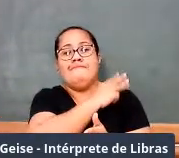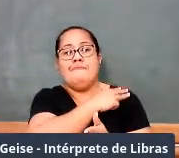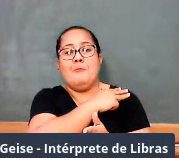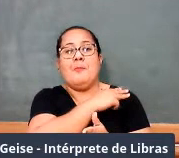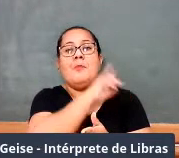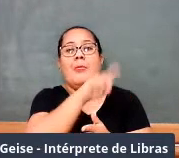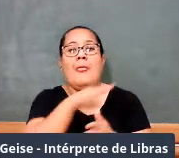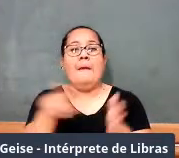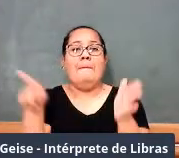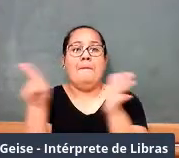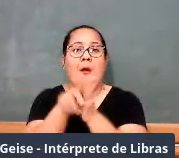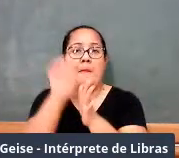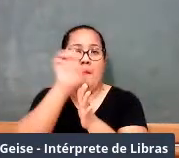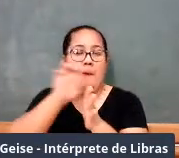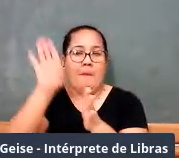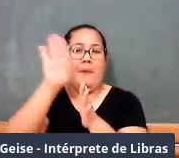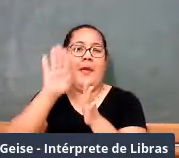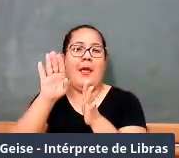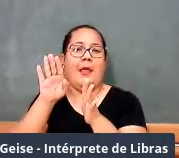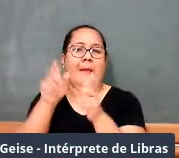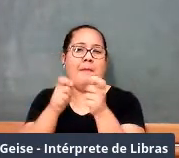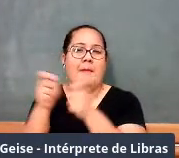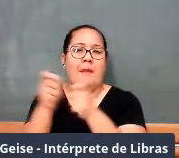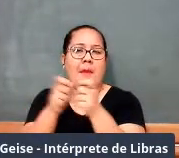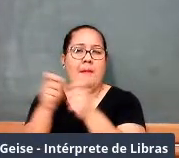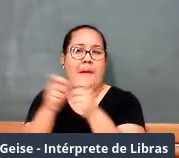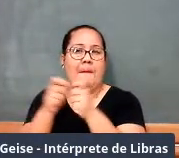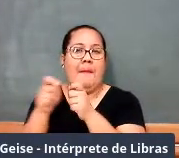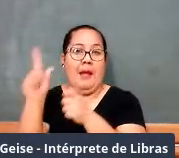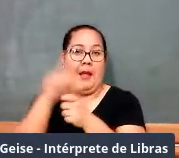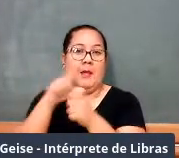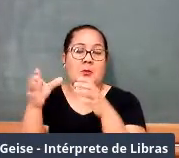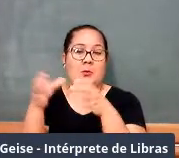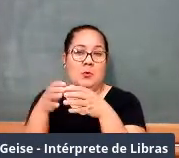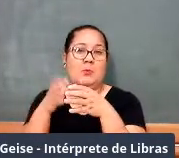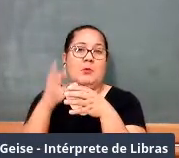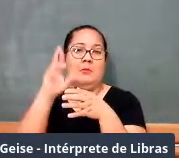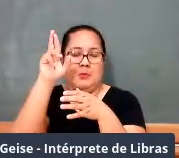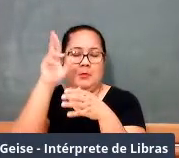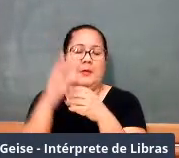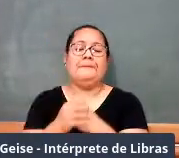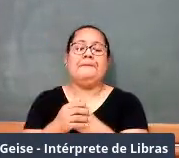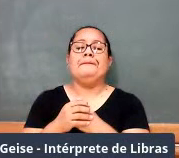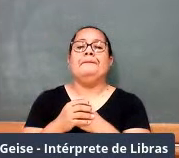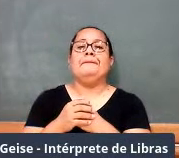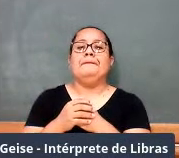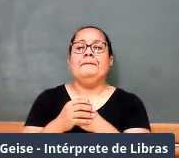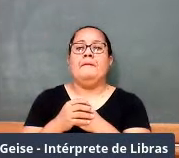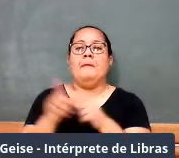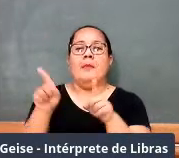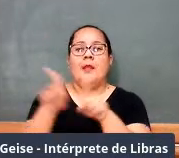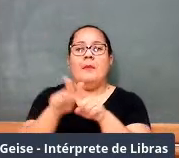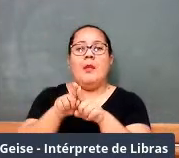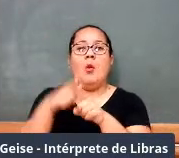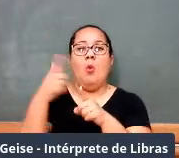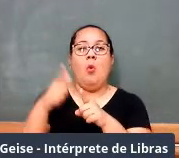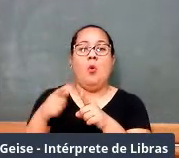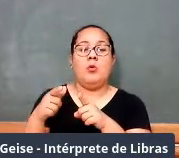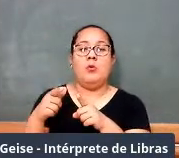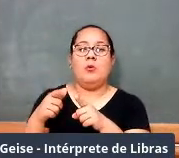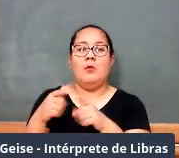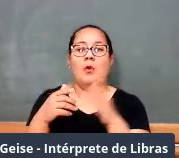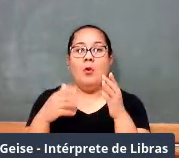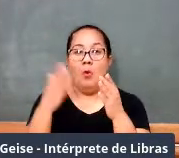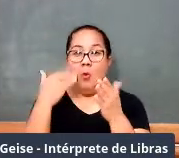Europeia de Cooperação Econômica, que se chamava assim anteriormente, não é? Temos também aqui o guia do professor, não é?